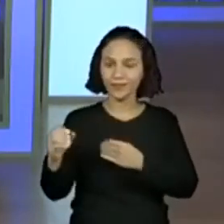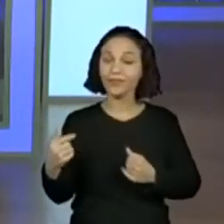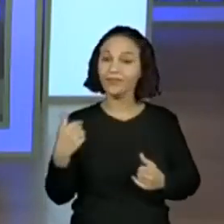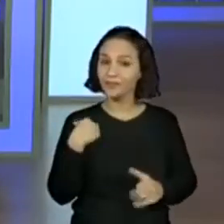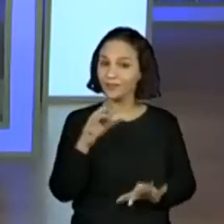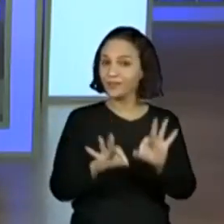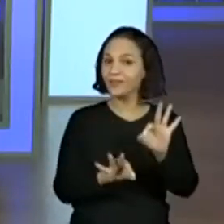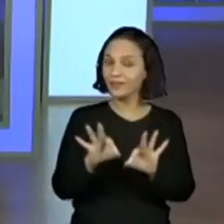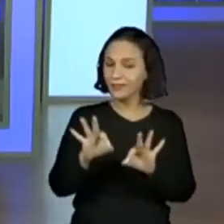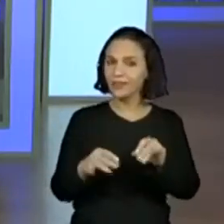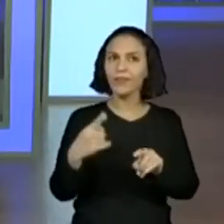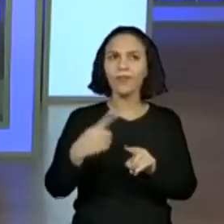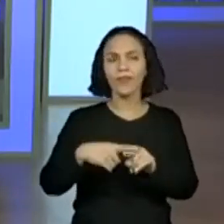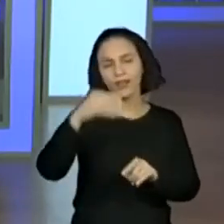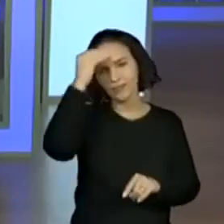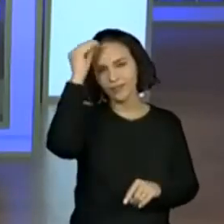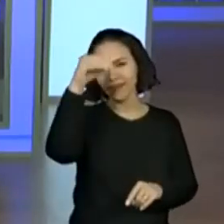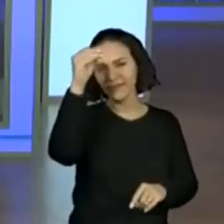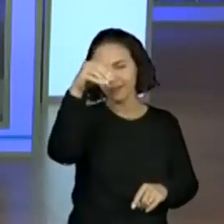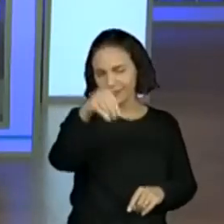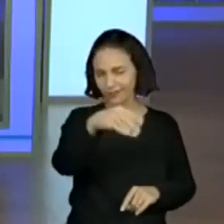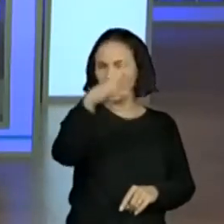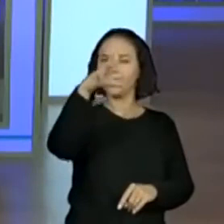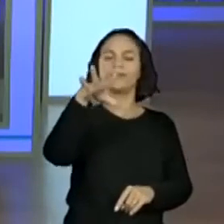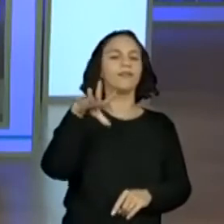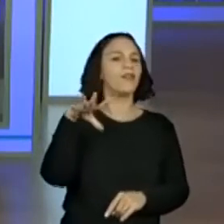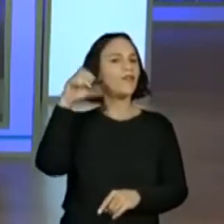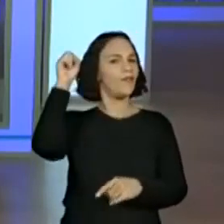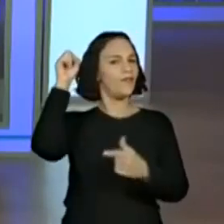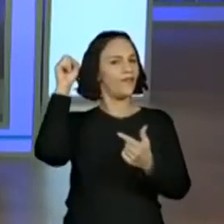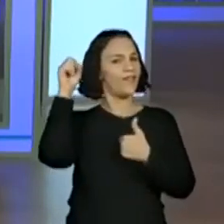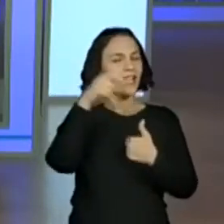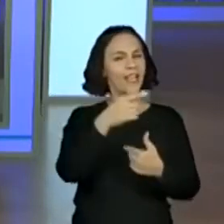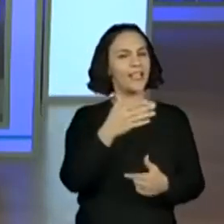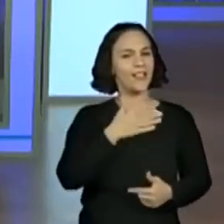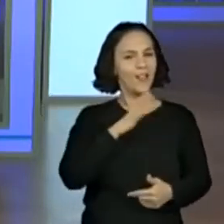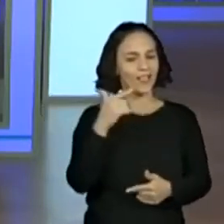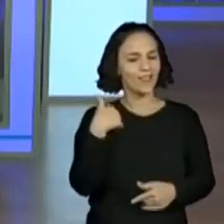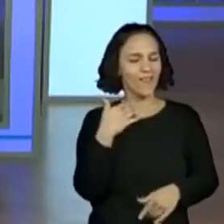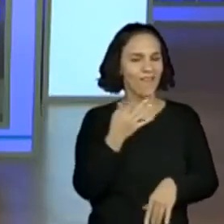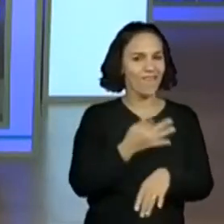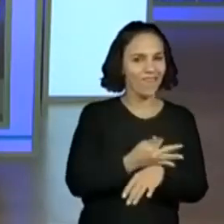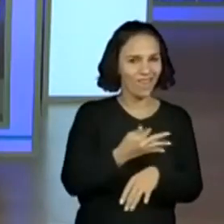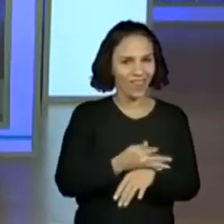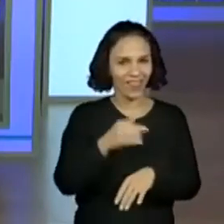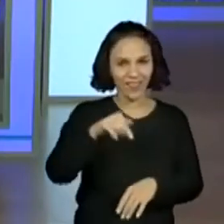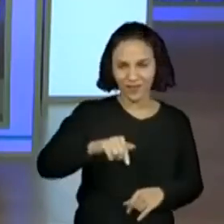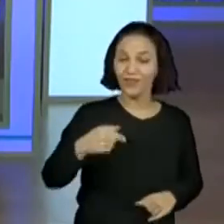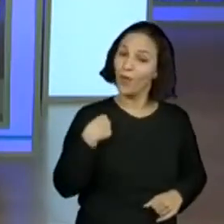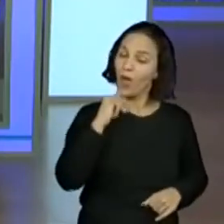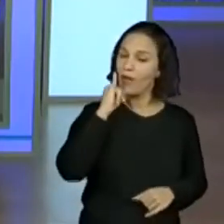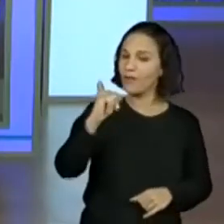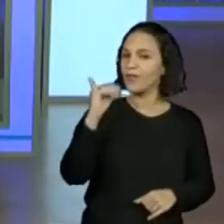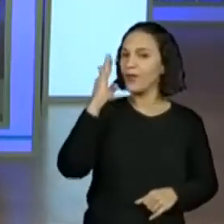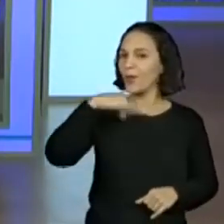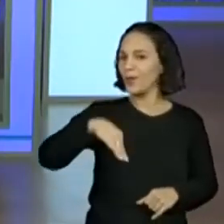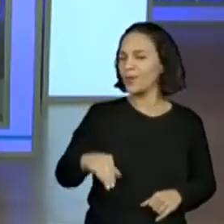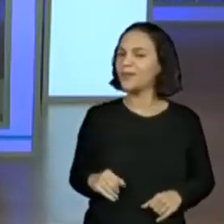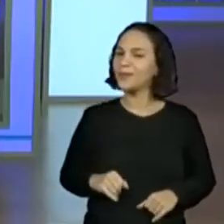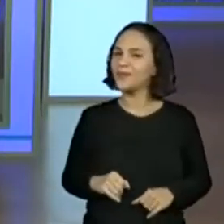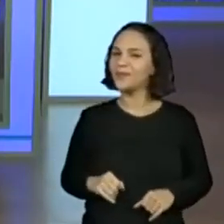oráculo está me ouvindo. E ele não gosta muito que eu apronto aqui. Então eu já estou avisando para eles, certo?